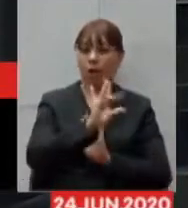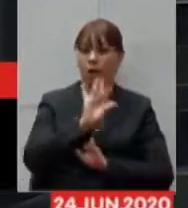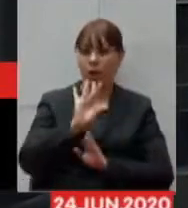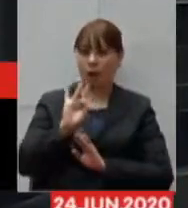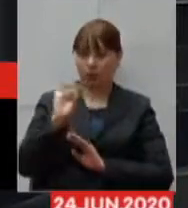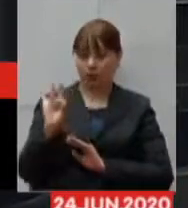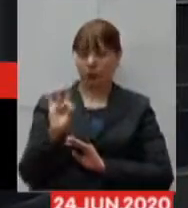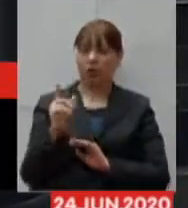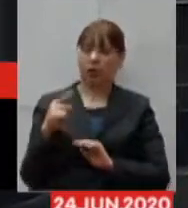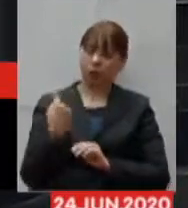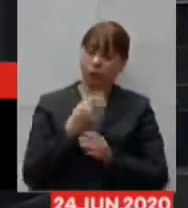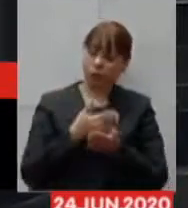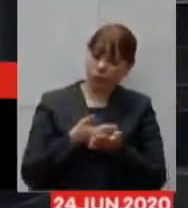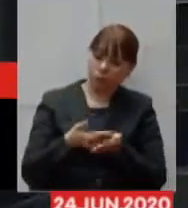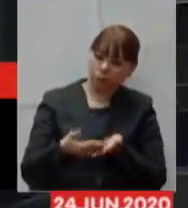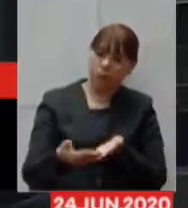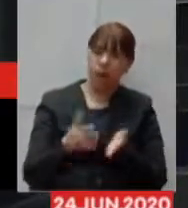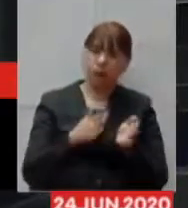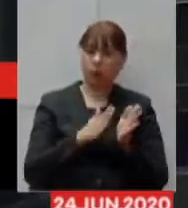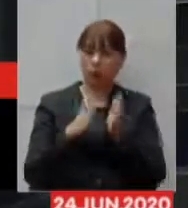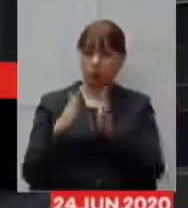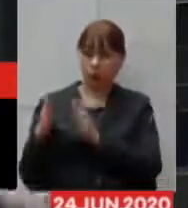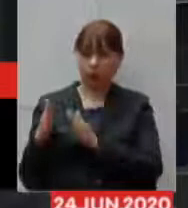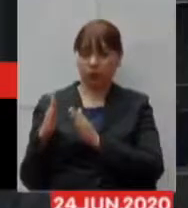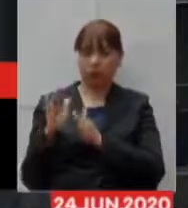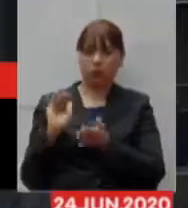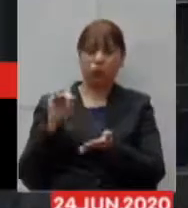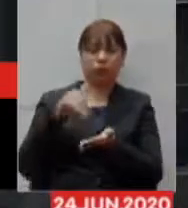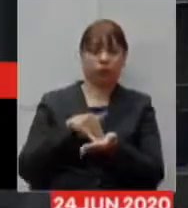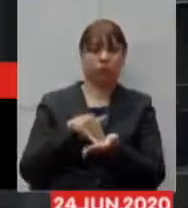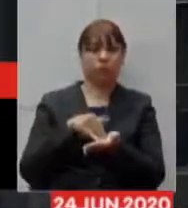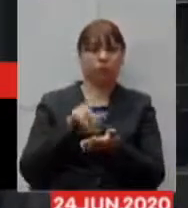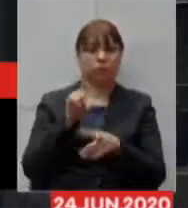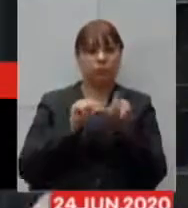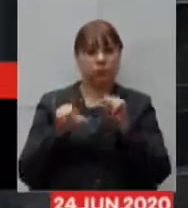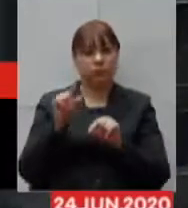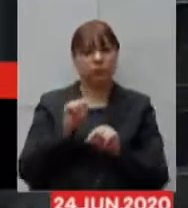iniciar o processo final da escolha da organização